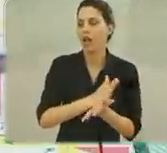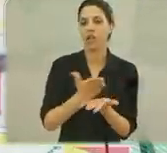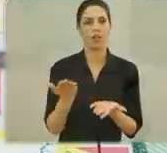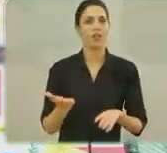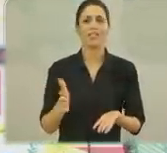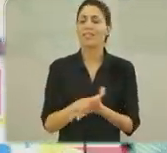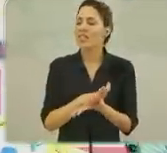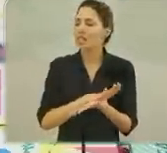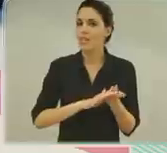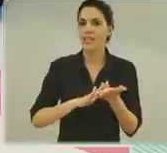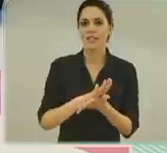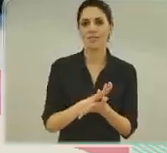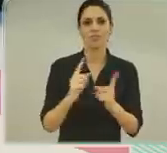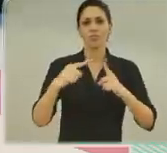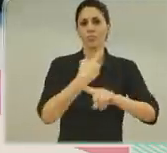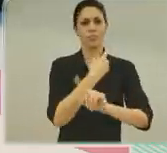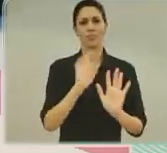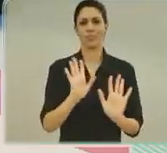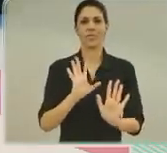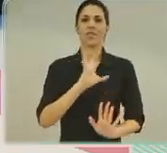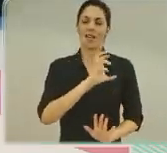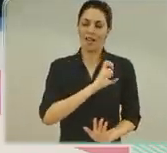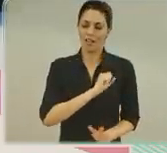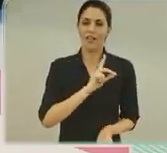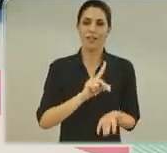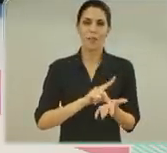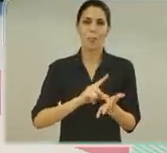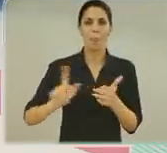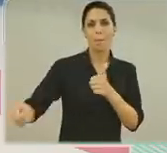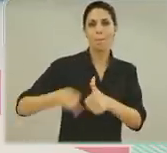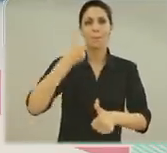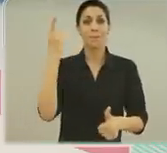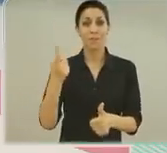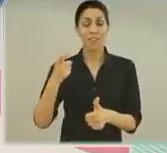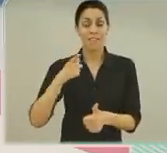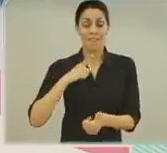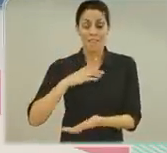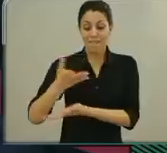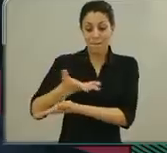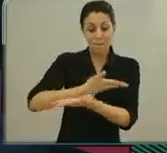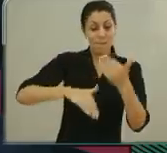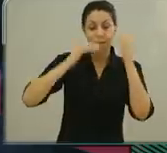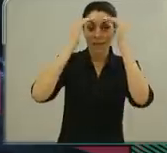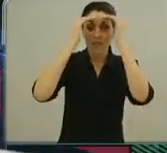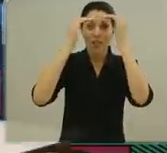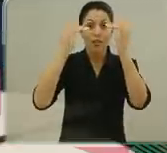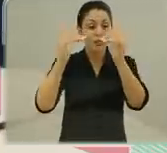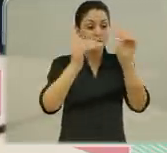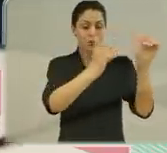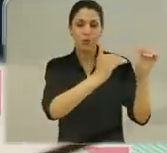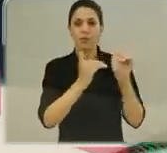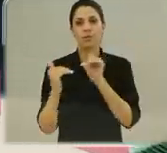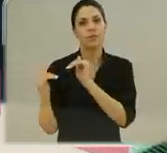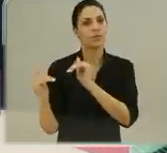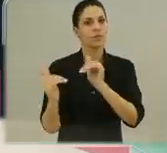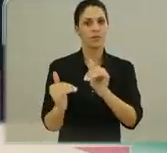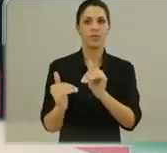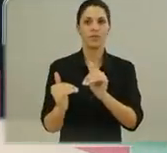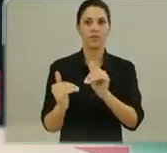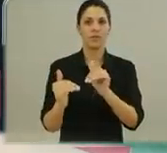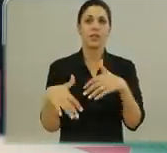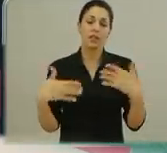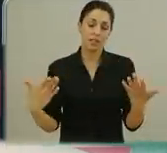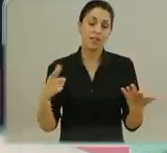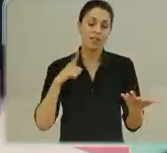Não combina amor com discriminação. E eles são tratados com muito respeito. E todos são tratados com respeito. Então eles se